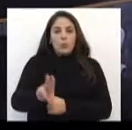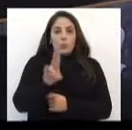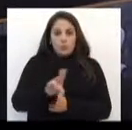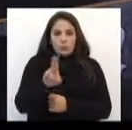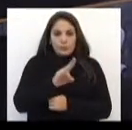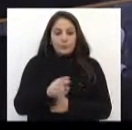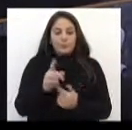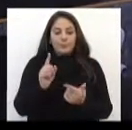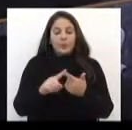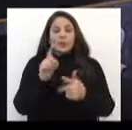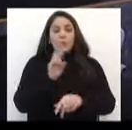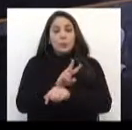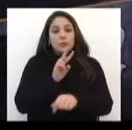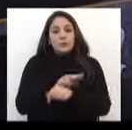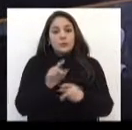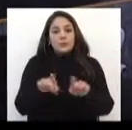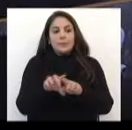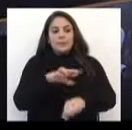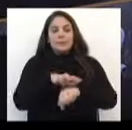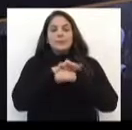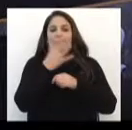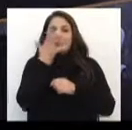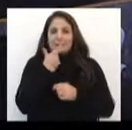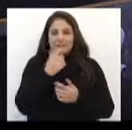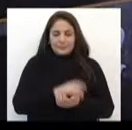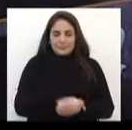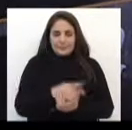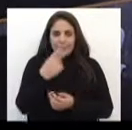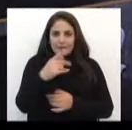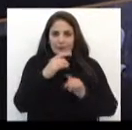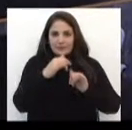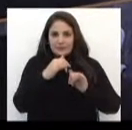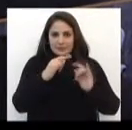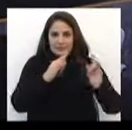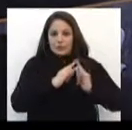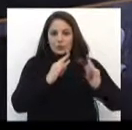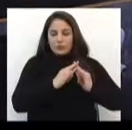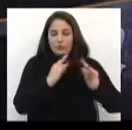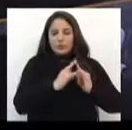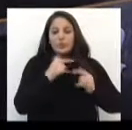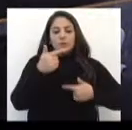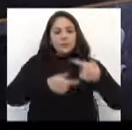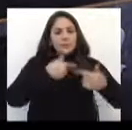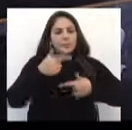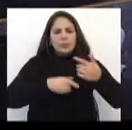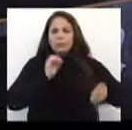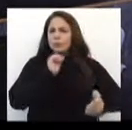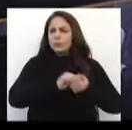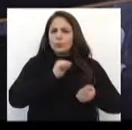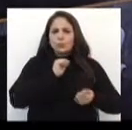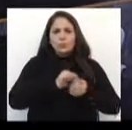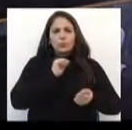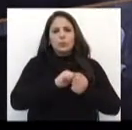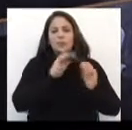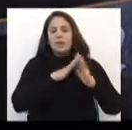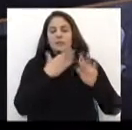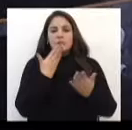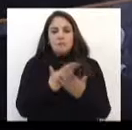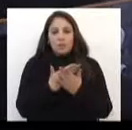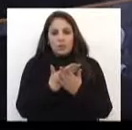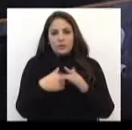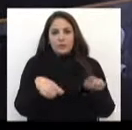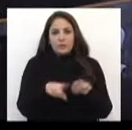no cuidado e na segurança das crianças. Estas instituições trabalharão junto com a escola